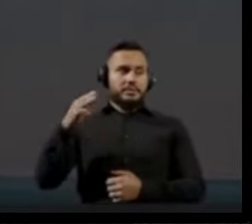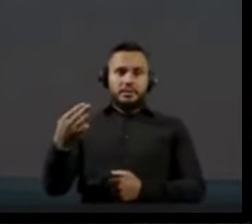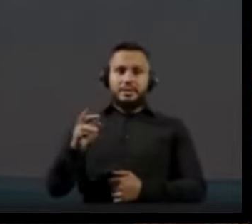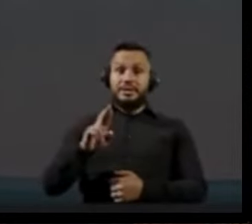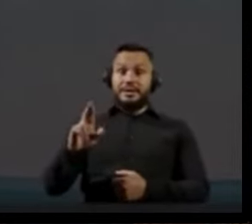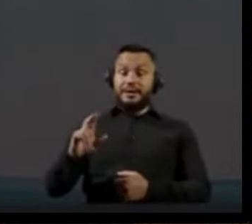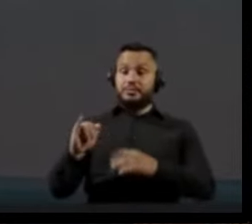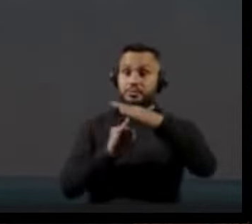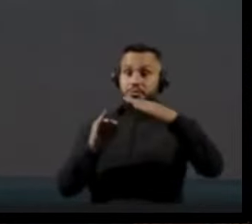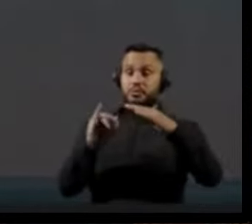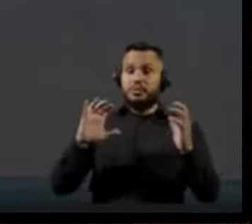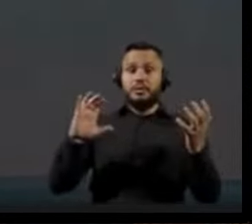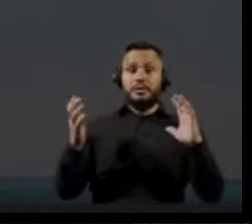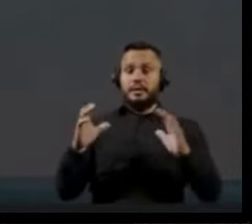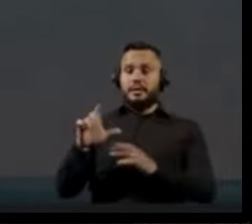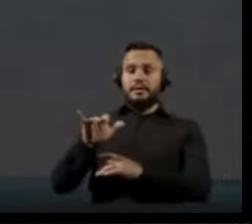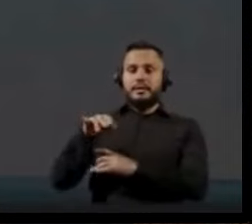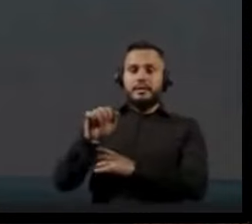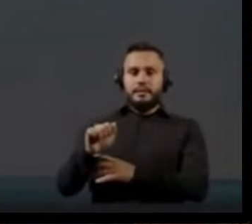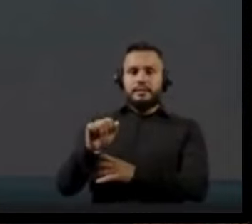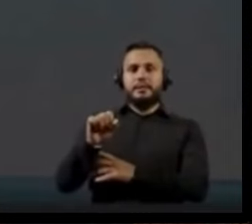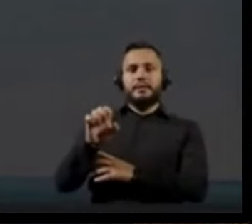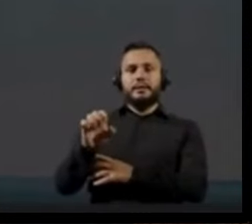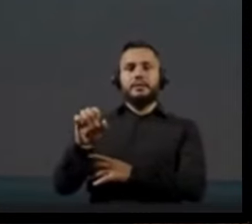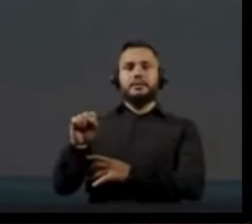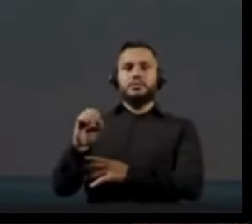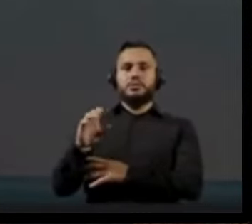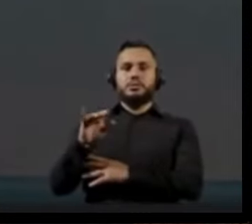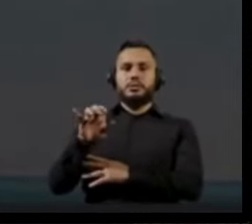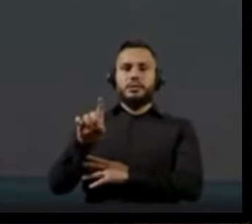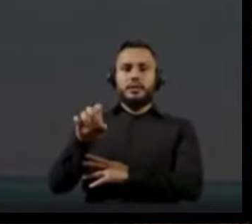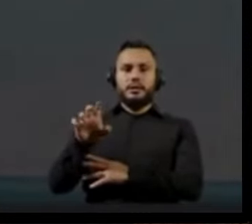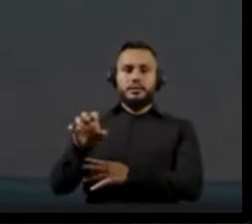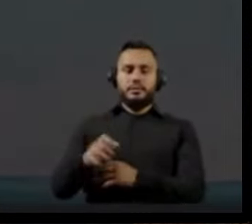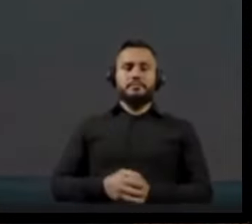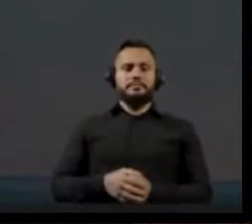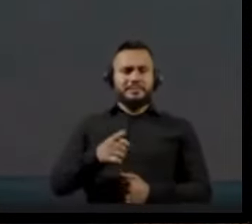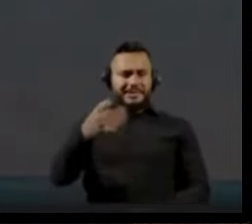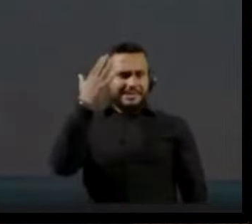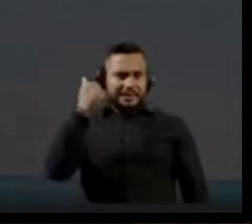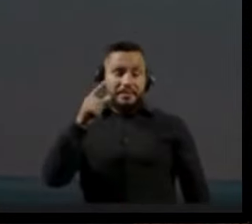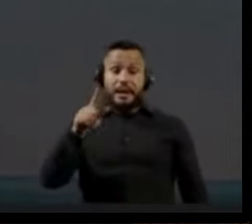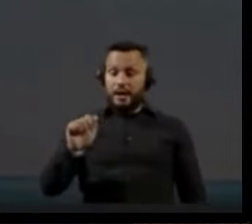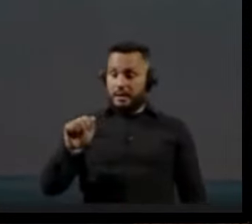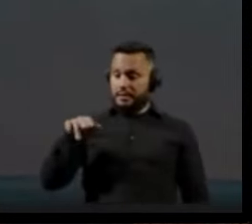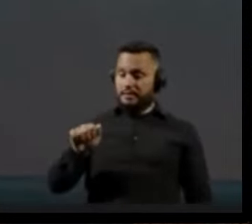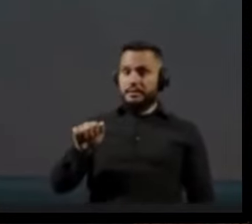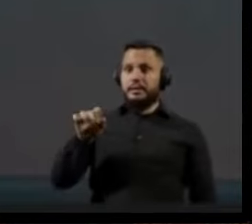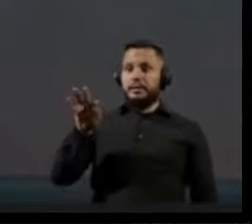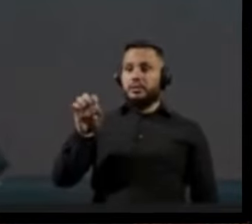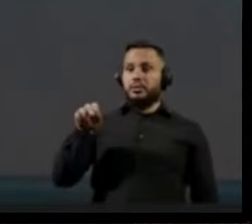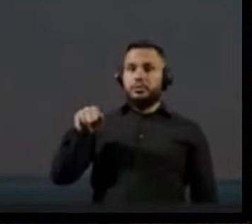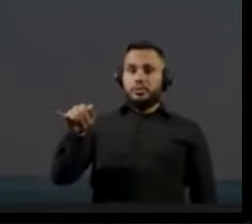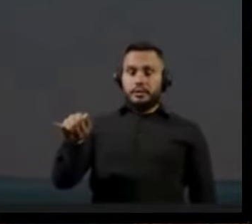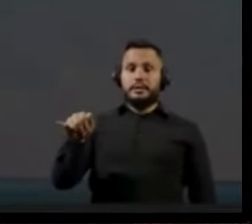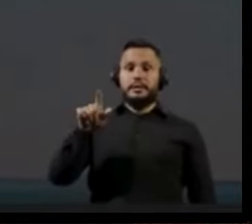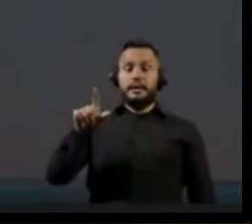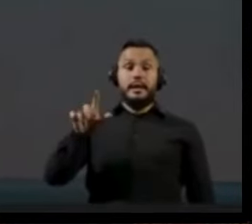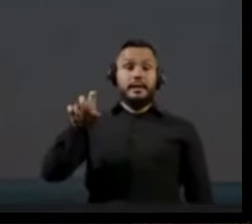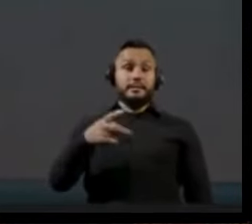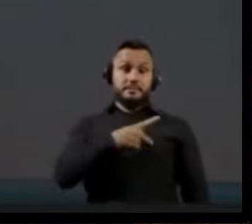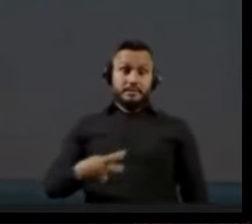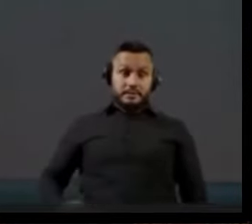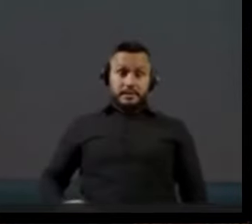Clima e Sociedade. Para vocês terem uma ideia, a Ana Tone, que era a presidente do Instituto Clima e Sociedade, hoje ela é